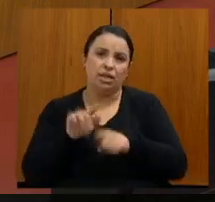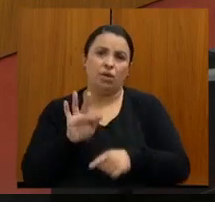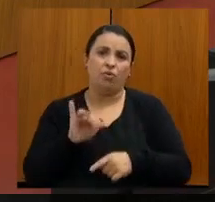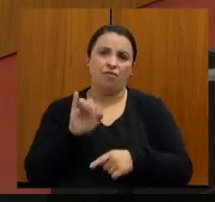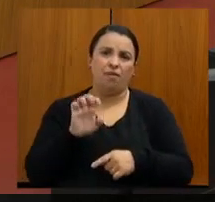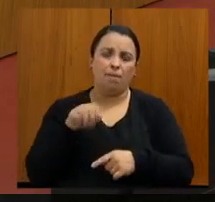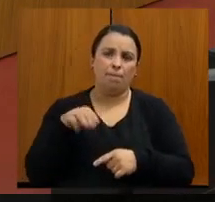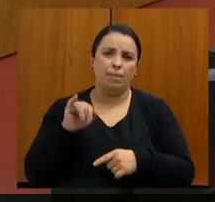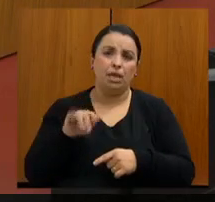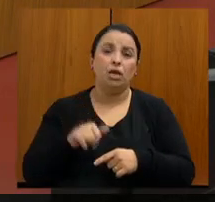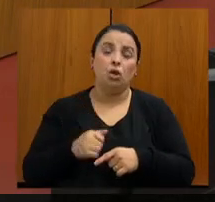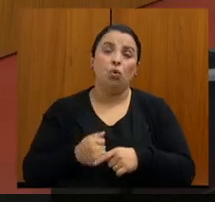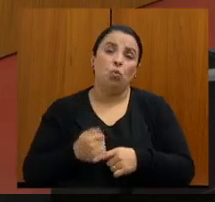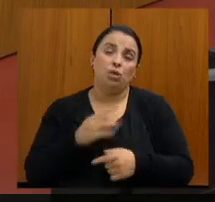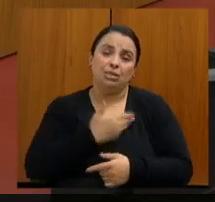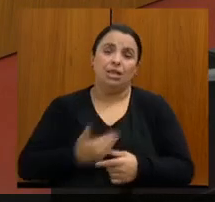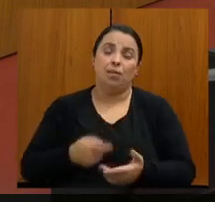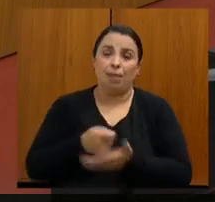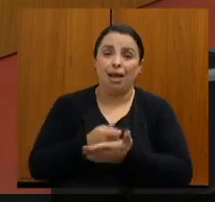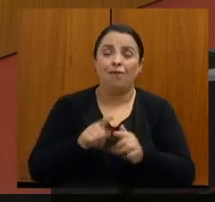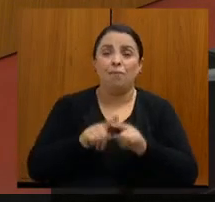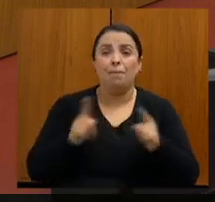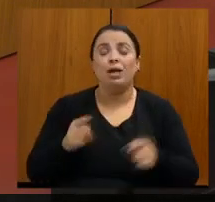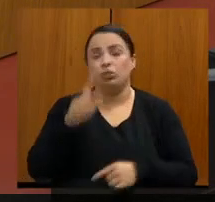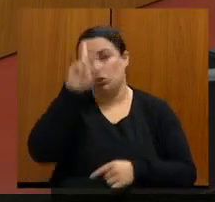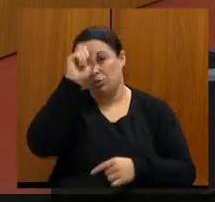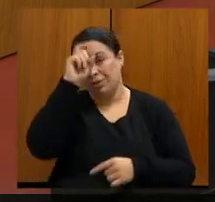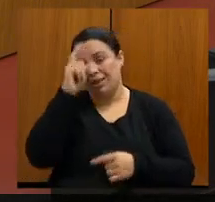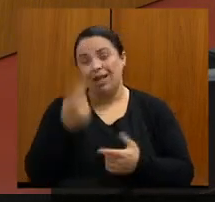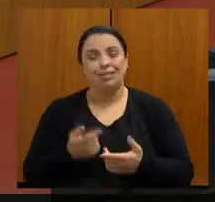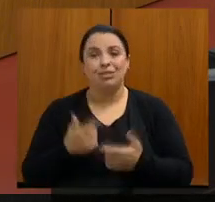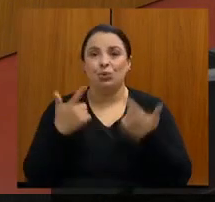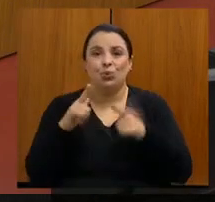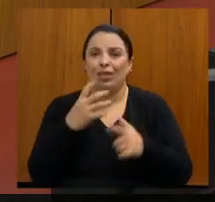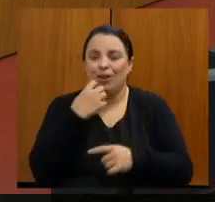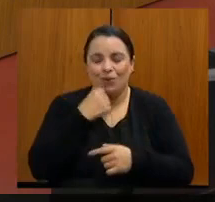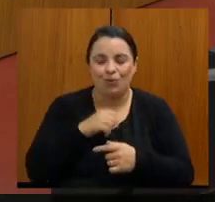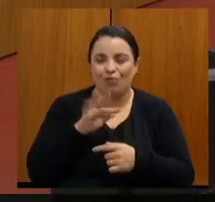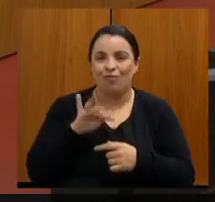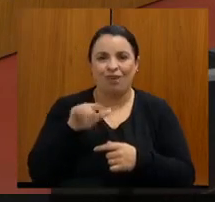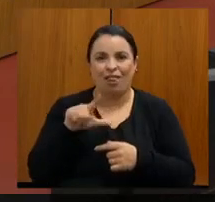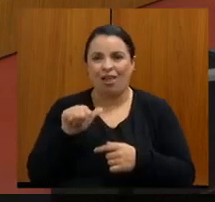acabava bancando, mas os hospitais filantrópicos têm que fechar as contas, não tem jeito.